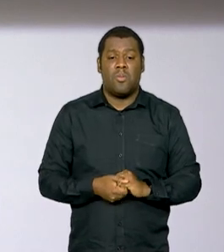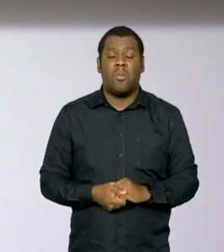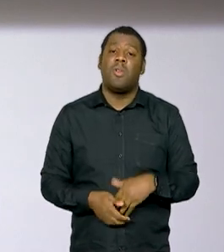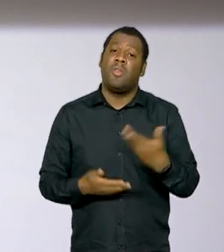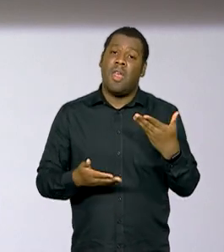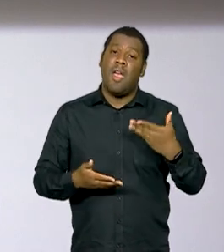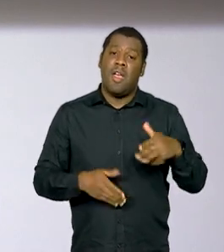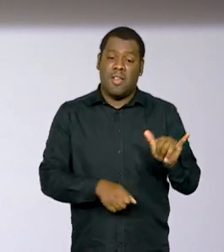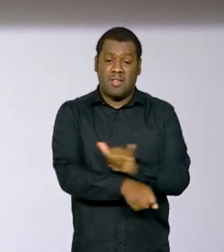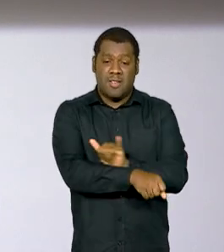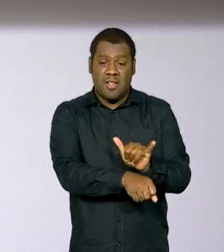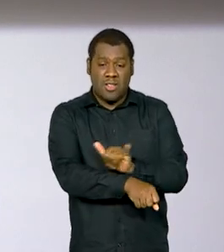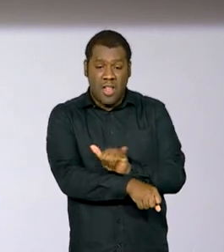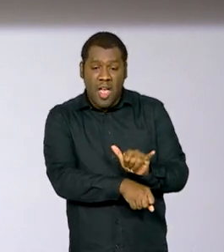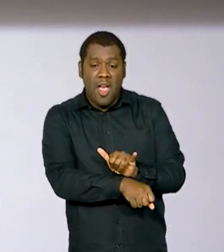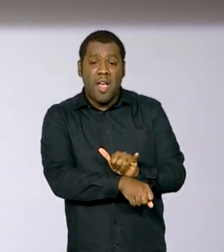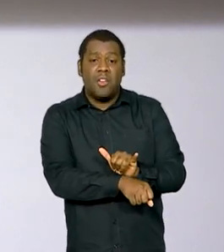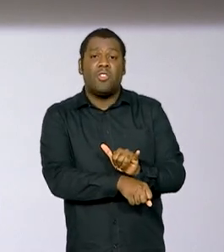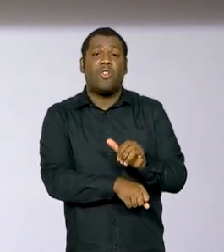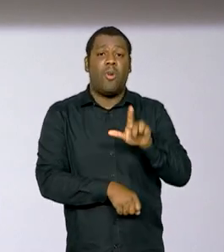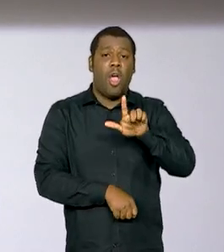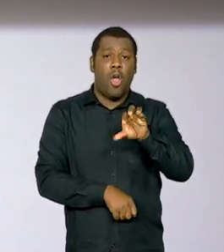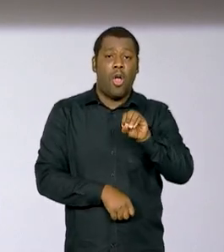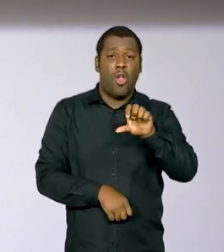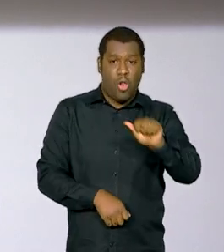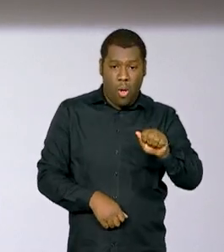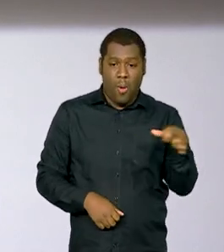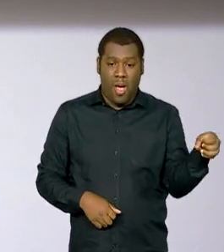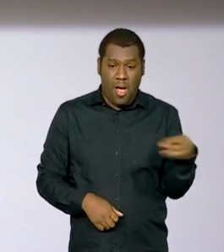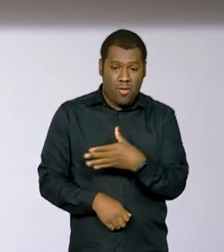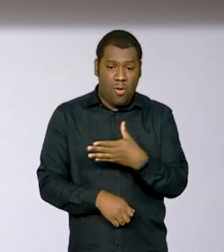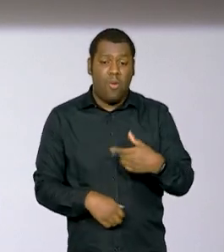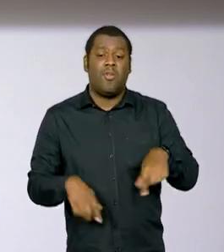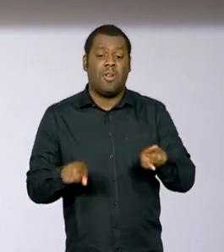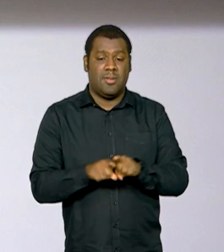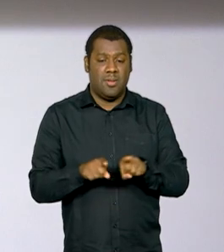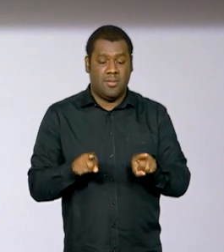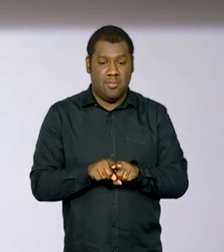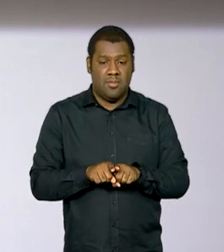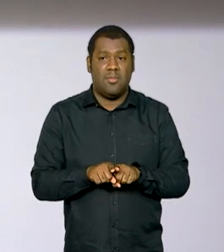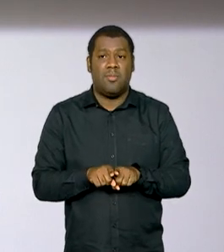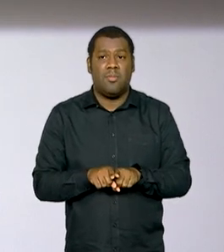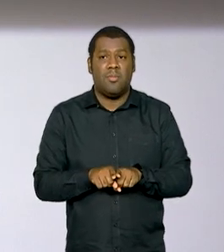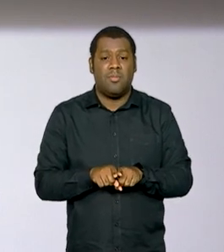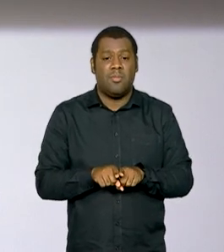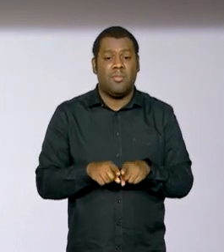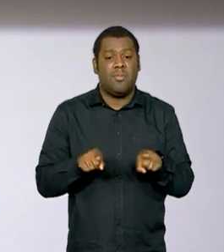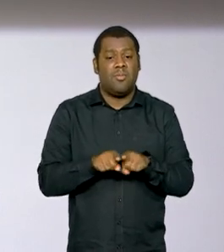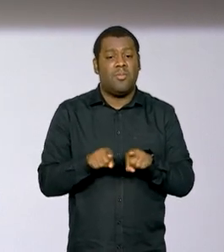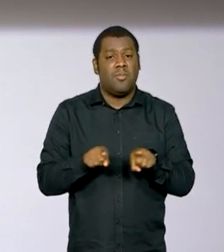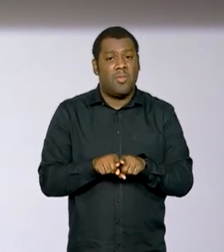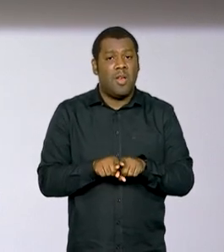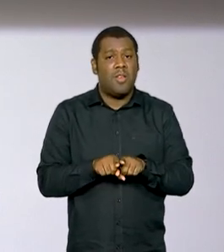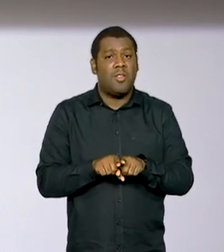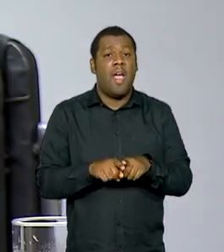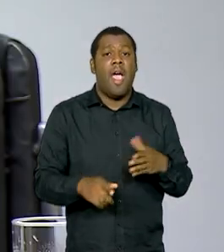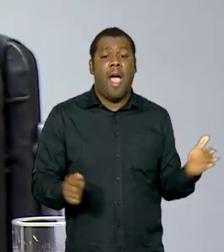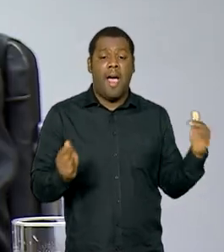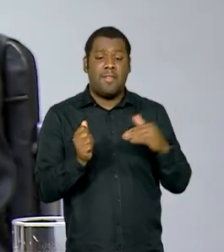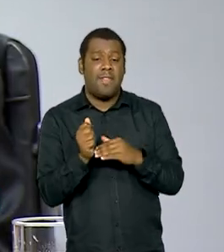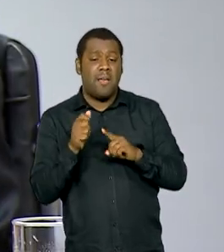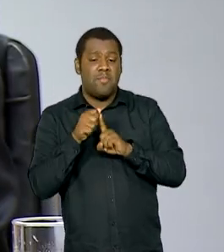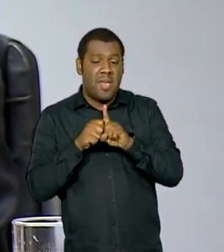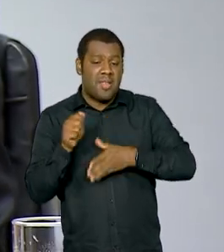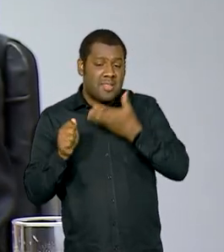LOA. Todas essas medidas e qual o efeito, vão ser todas reestimadas, qual o efeito delas até o final do ano.